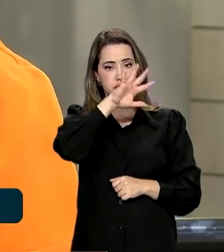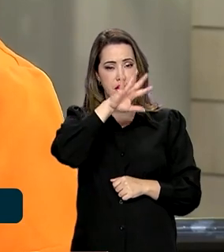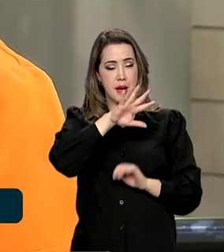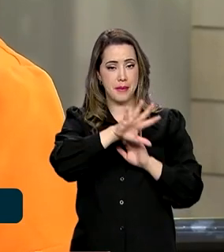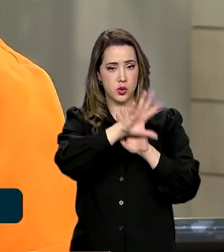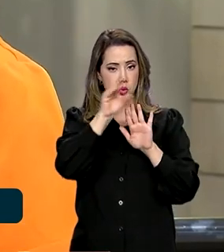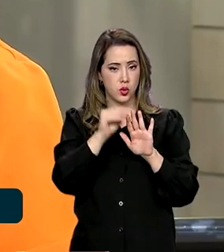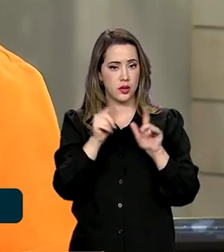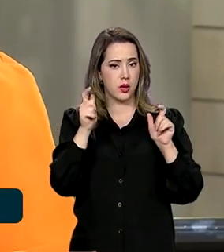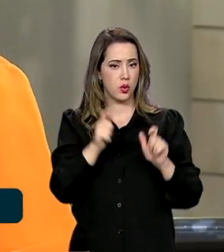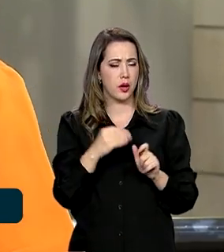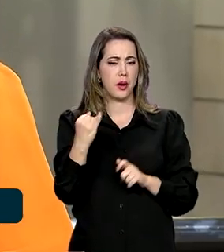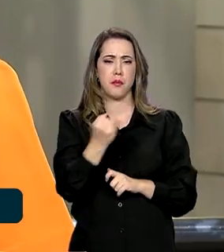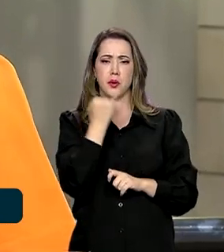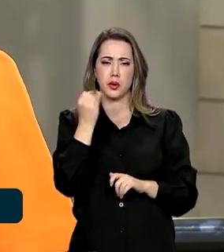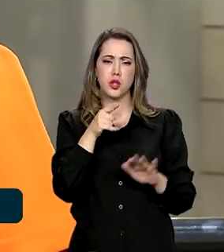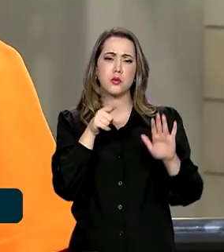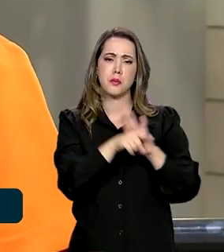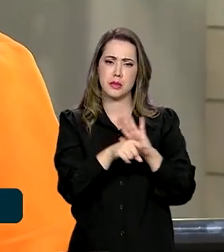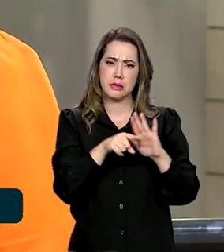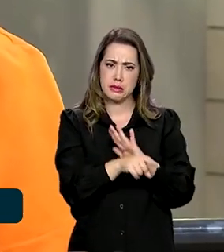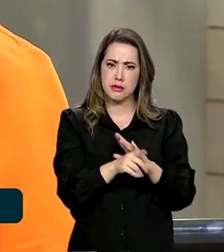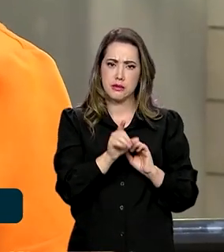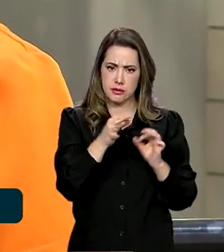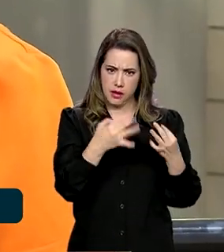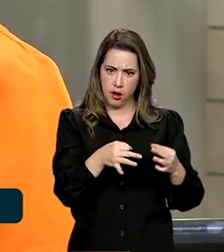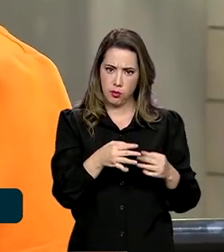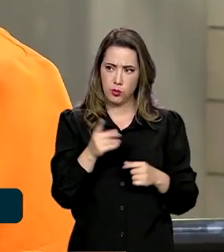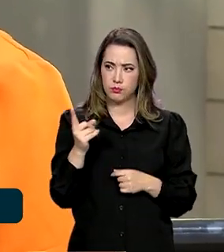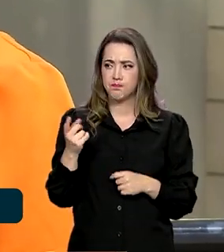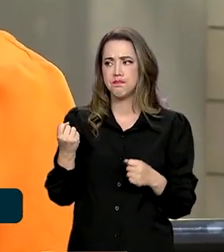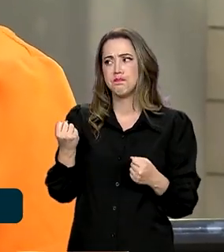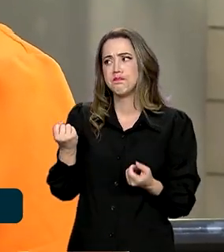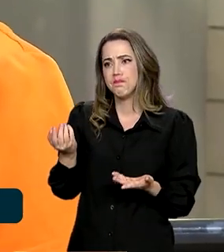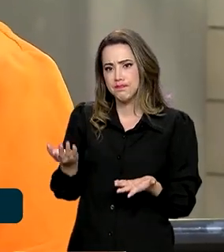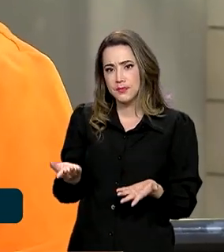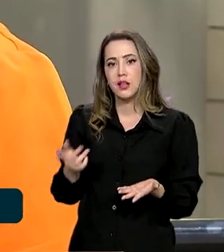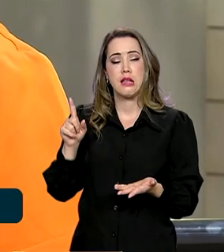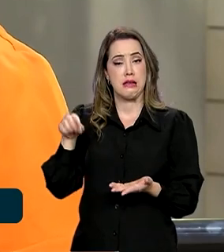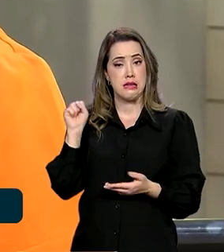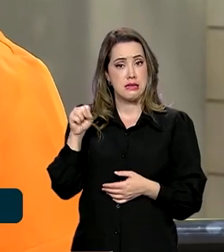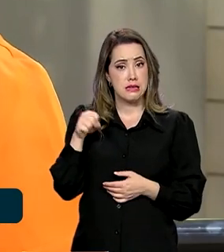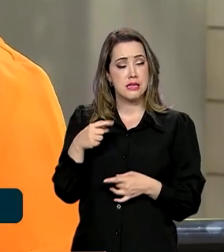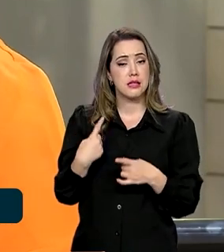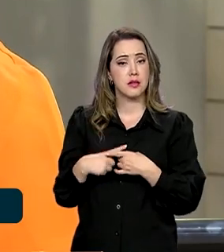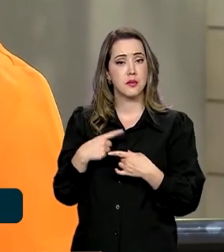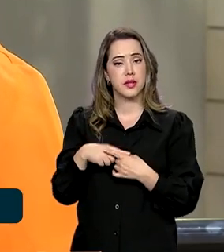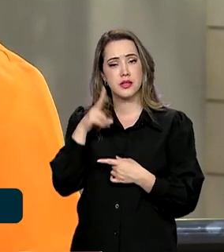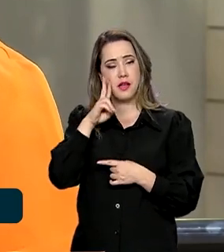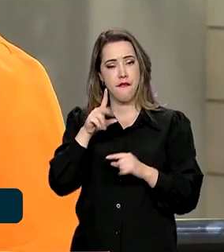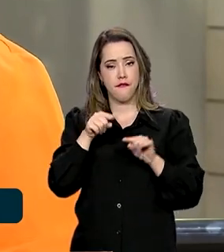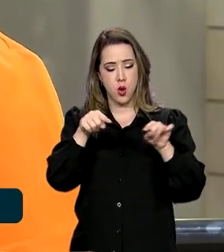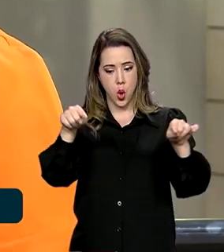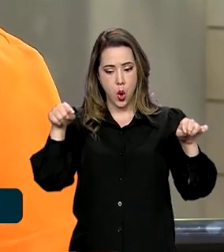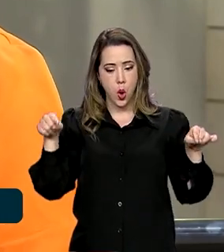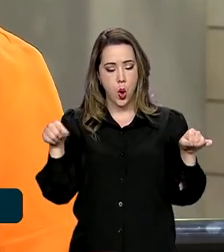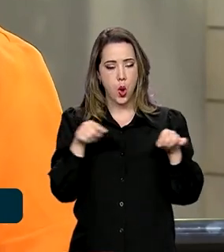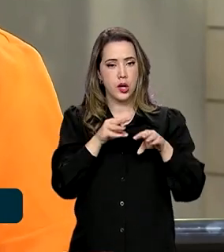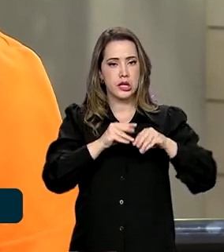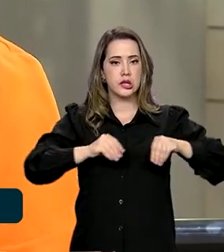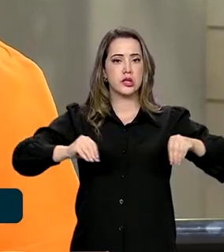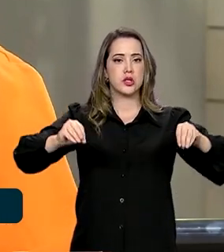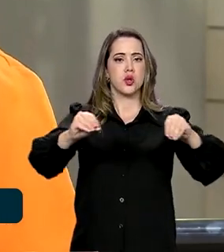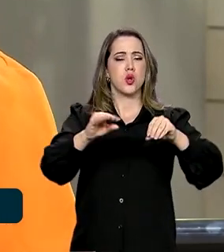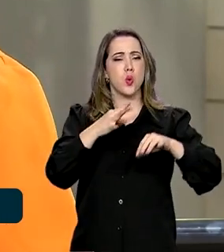as pesquisas, né? Ah, sem dúvida, né? Porque você tem o território dessa dimensão, e você apenas